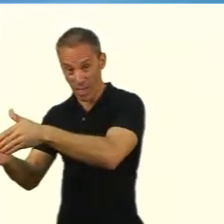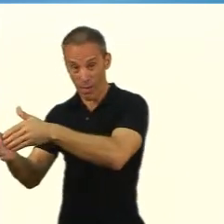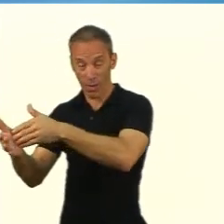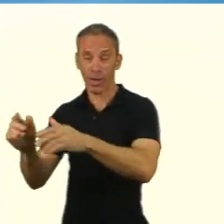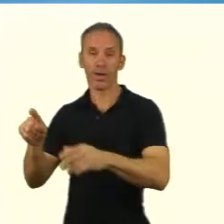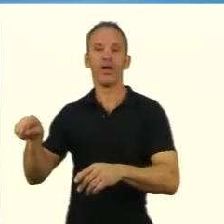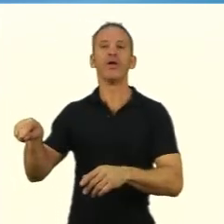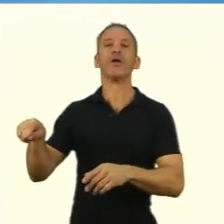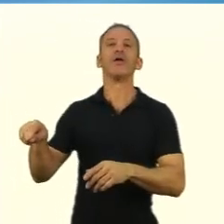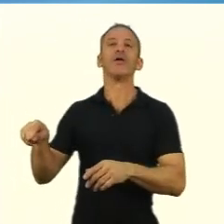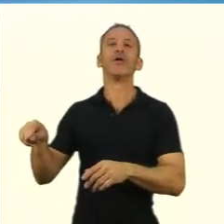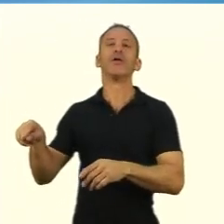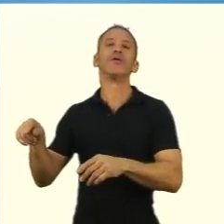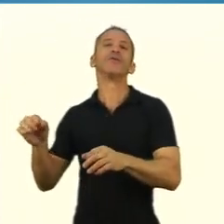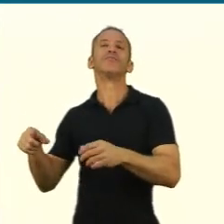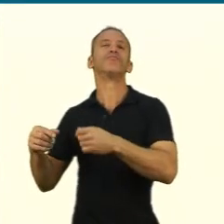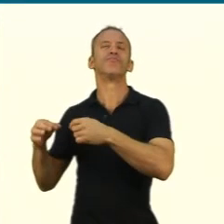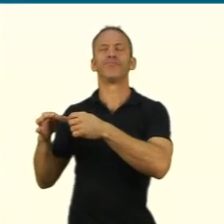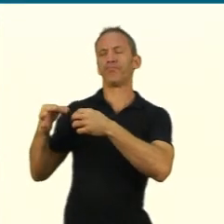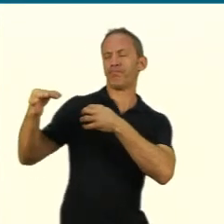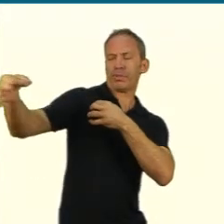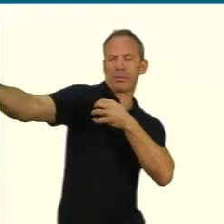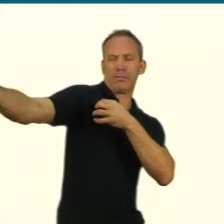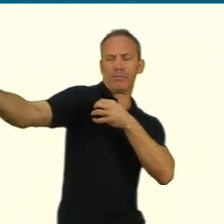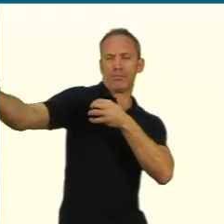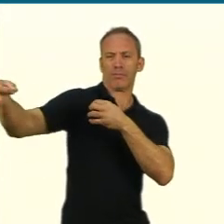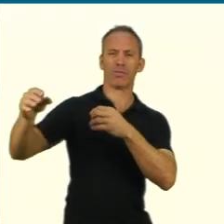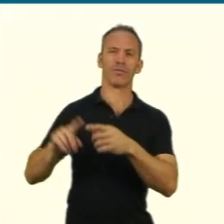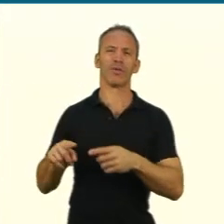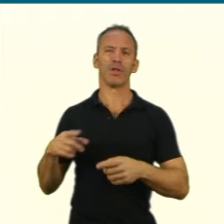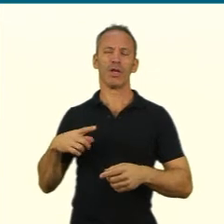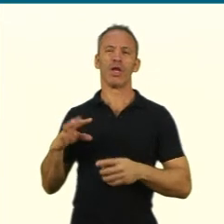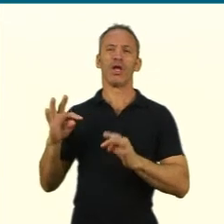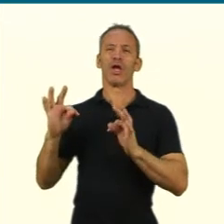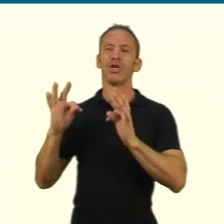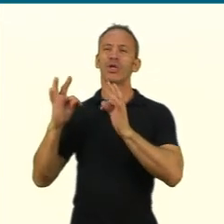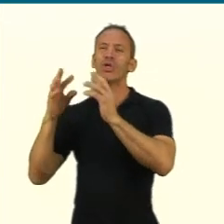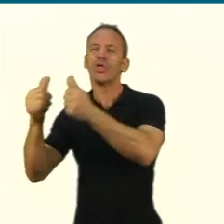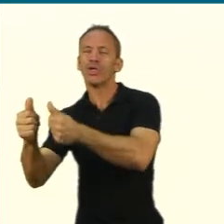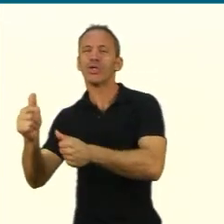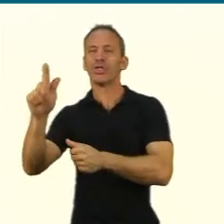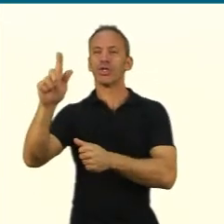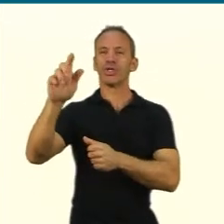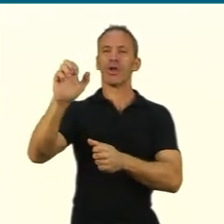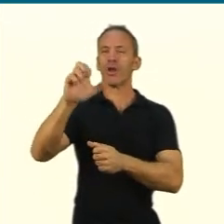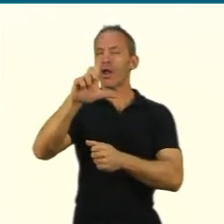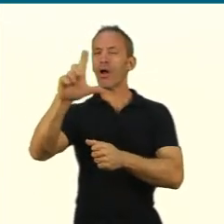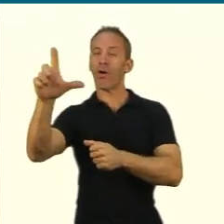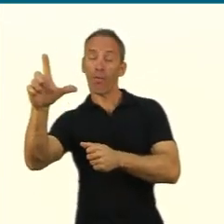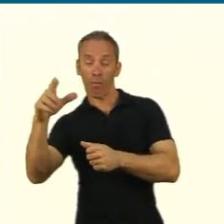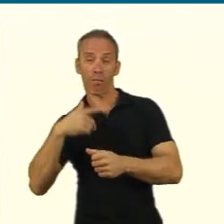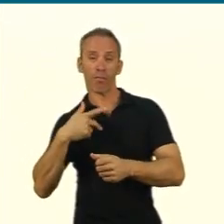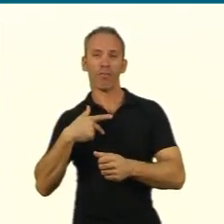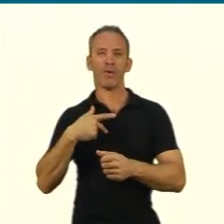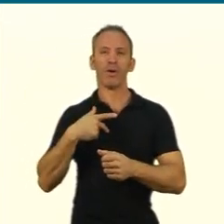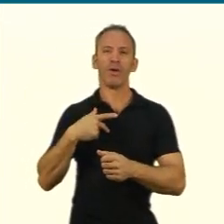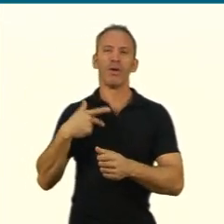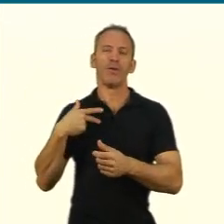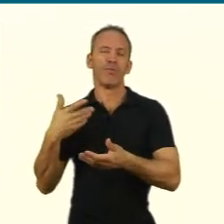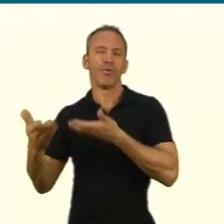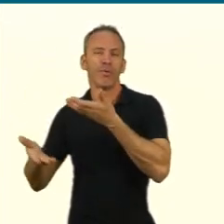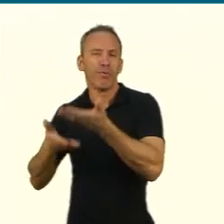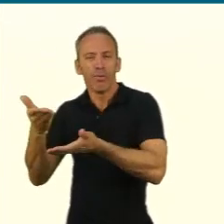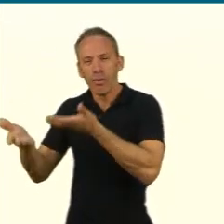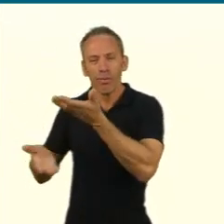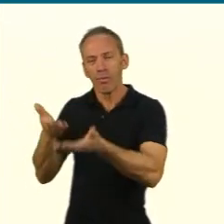apresentei nós falamos em objetivos que eu vou alcançar ao final do processo ou objetivos que eu